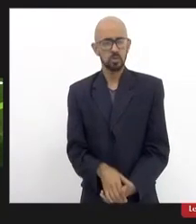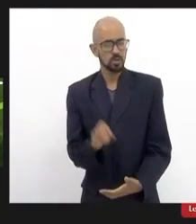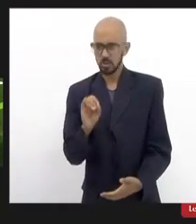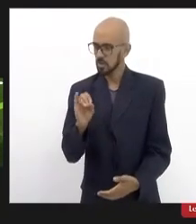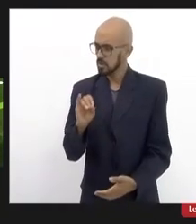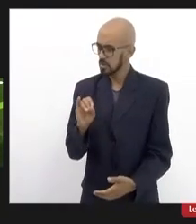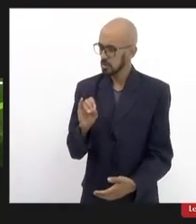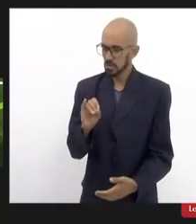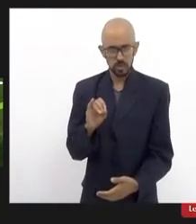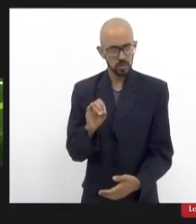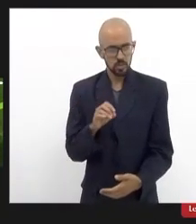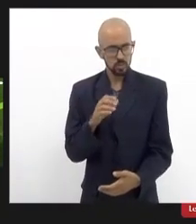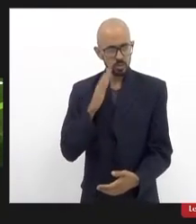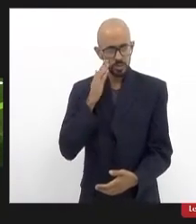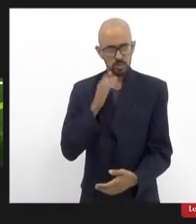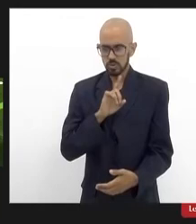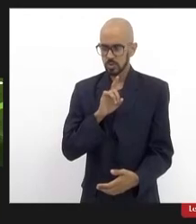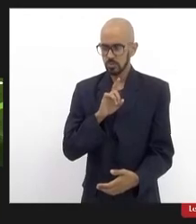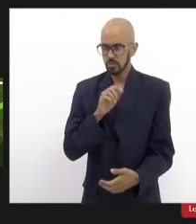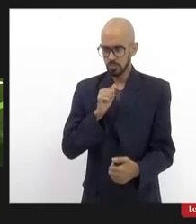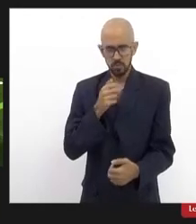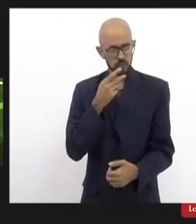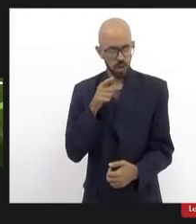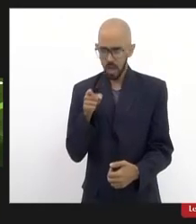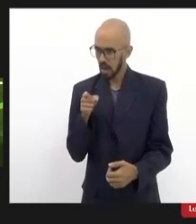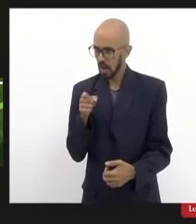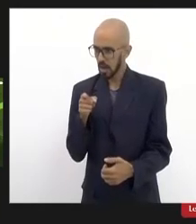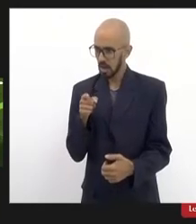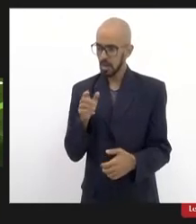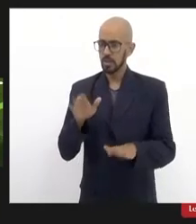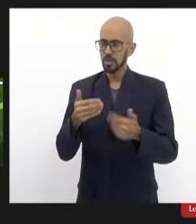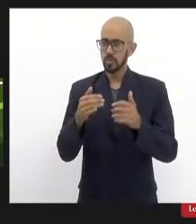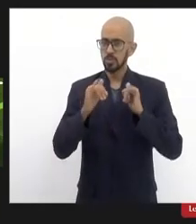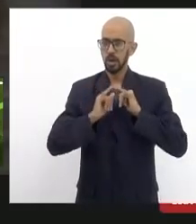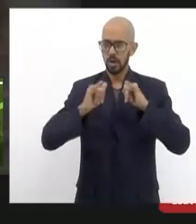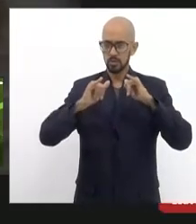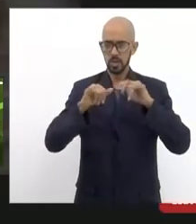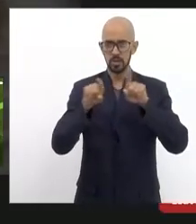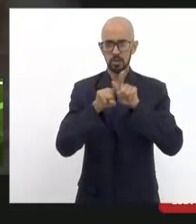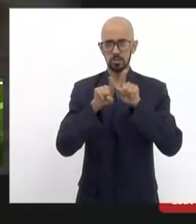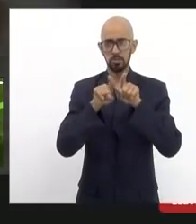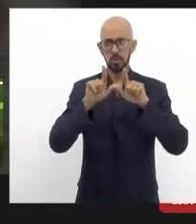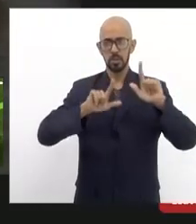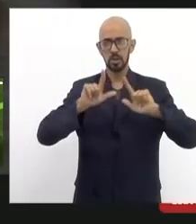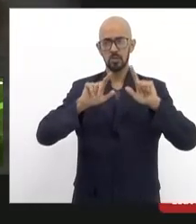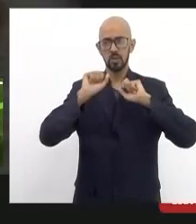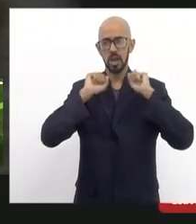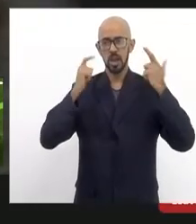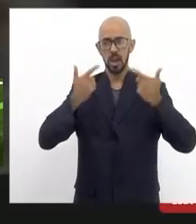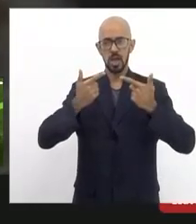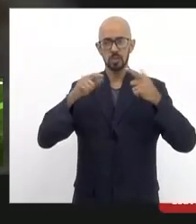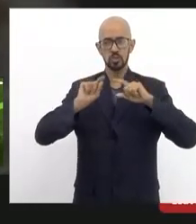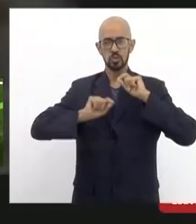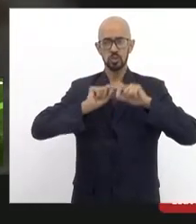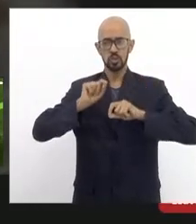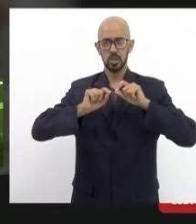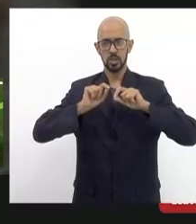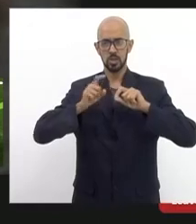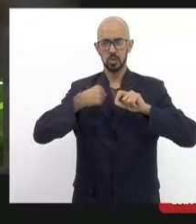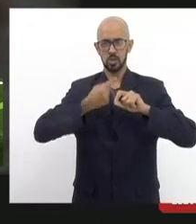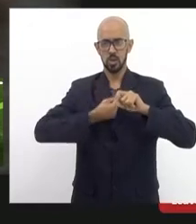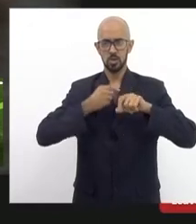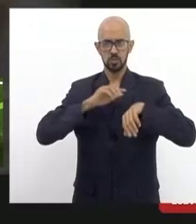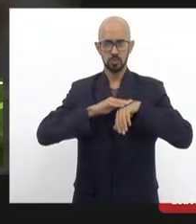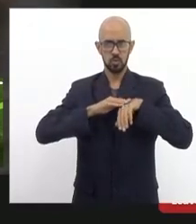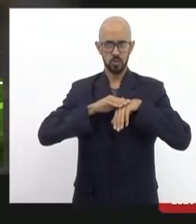posso falar é só para deixar aqui publicizado na TV Alerj que nós vamos conversar